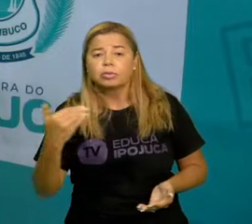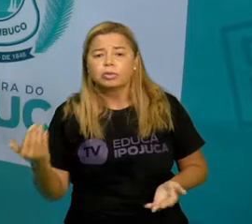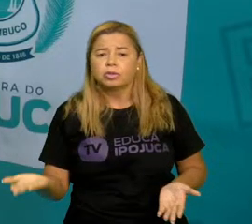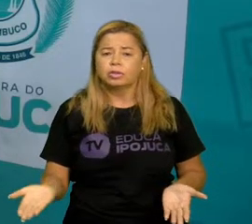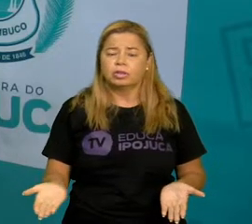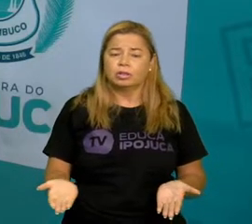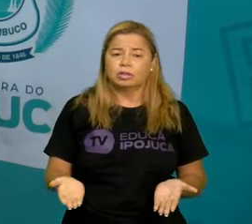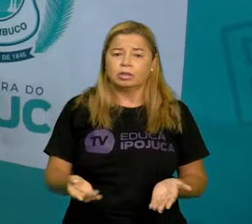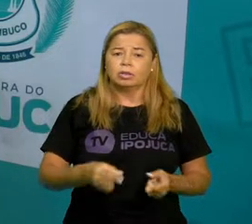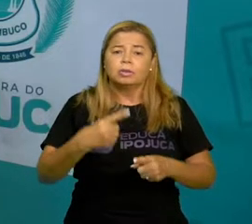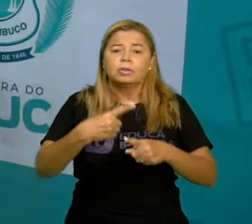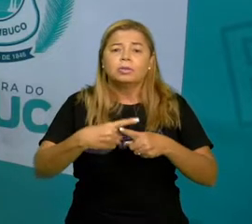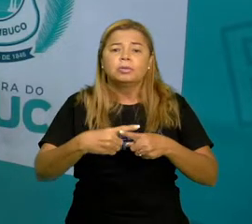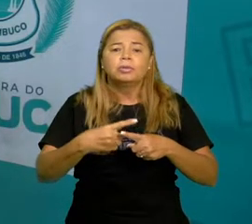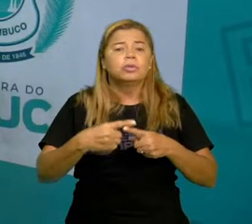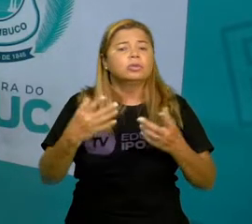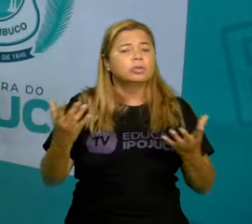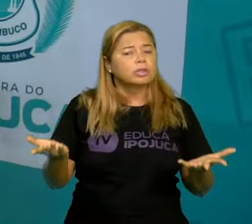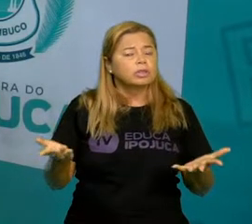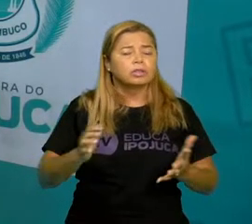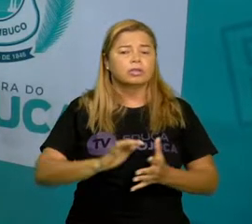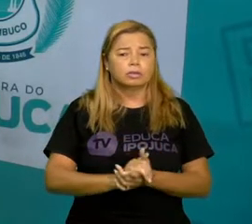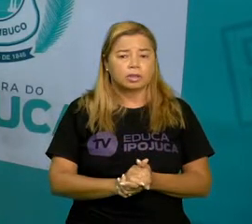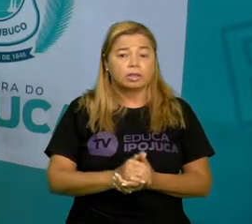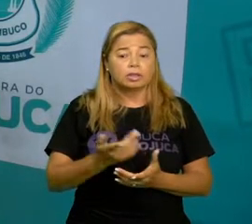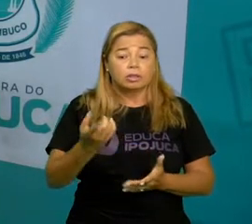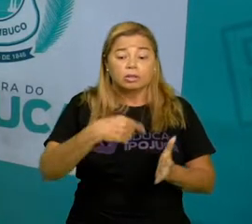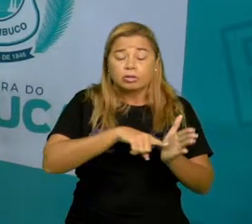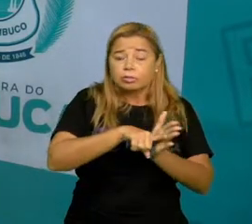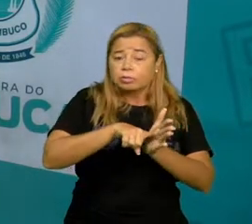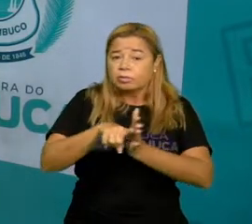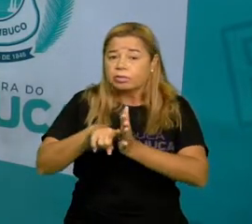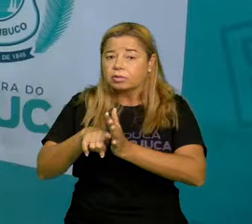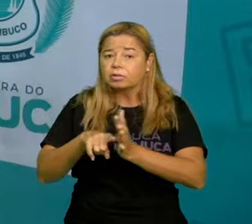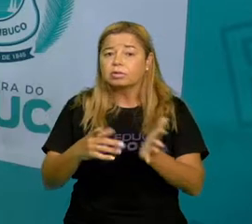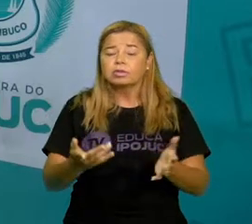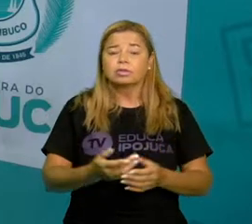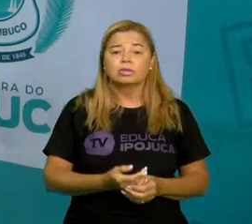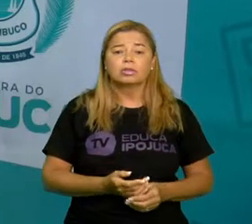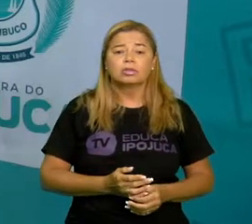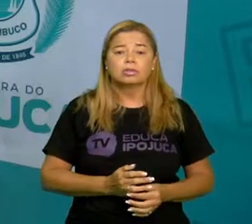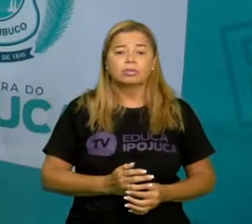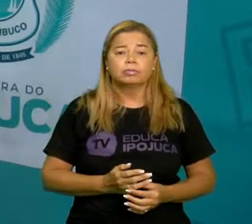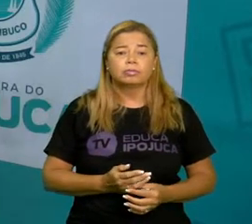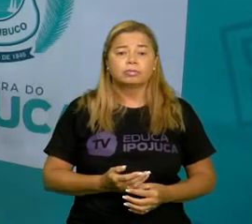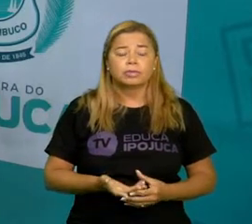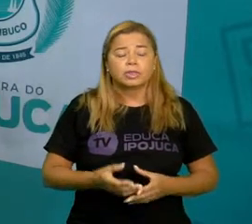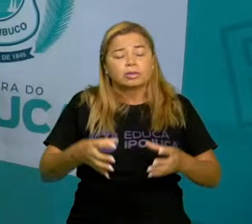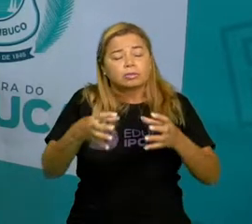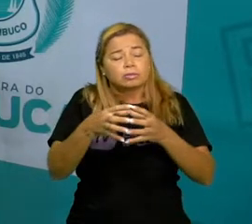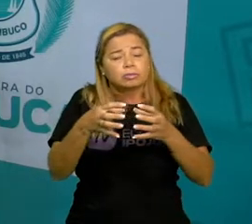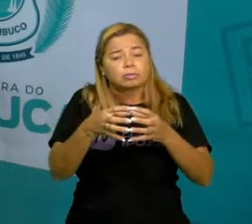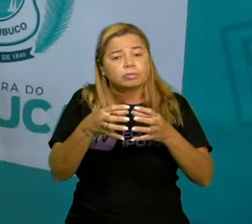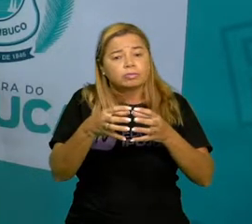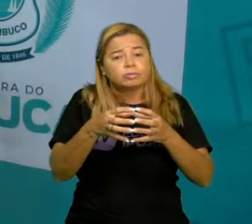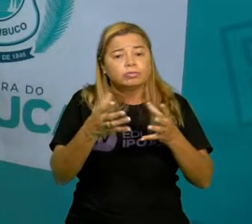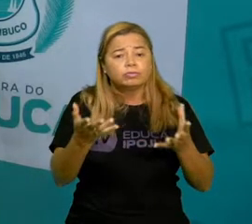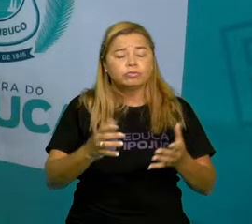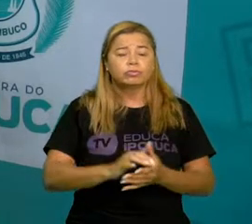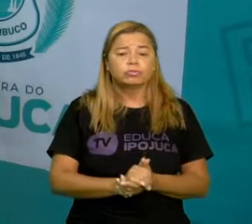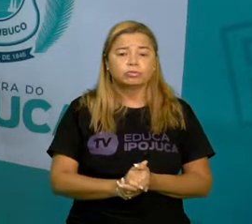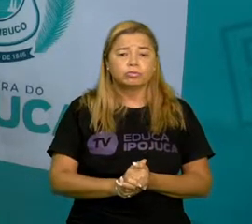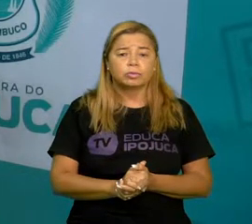motivo daquela criança morrer antes de completar um ano. Então isso é um conjunto de estudos que eles